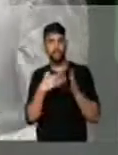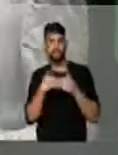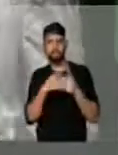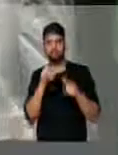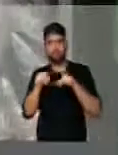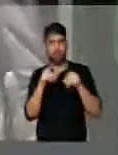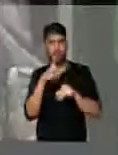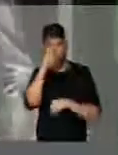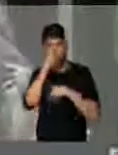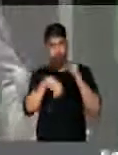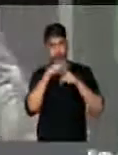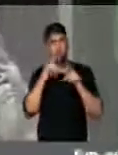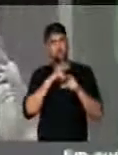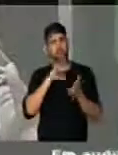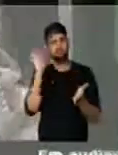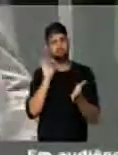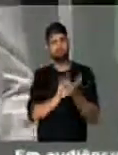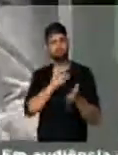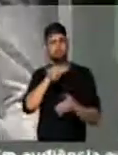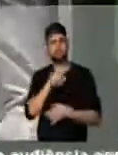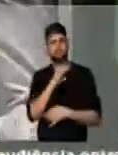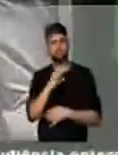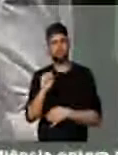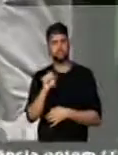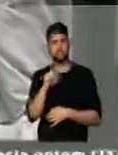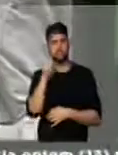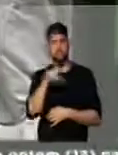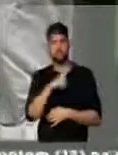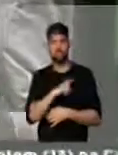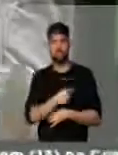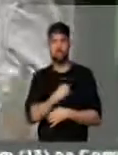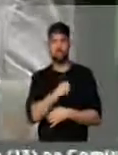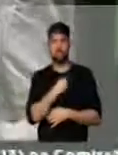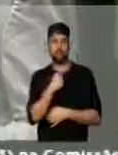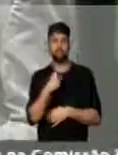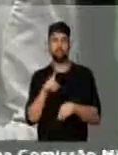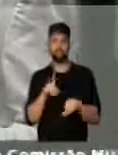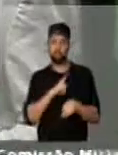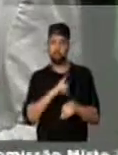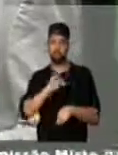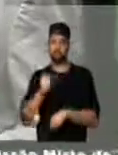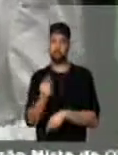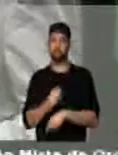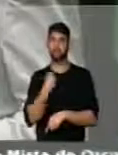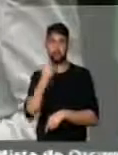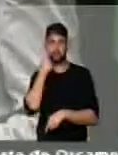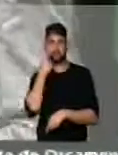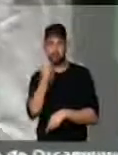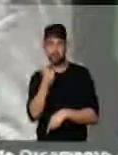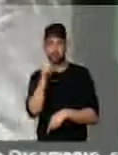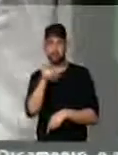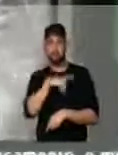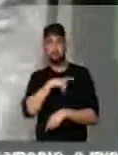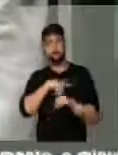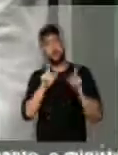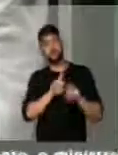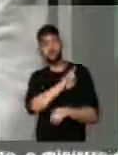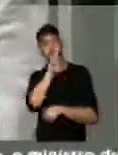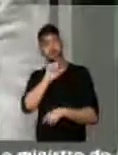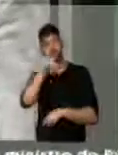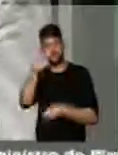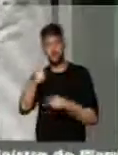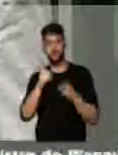O povo quer certeza, Júlio César. E lá, eu tive essa oportunidade. Mas, no dia seguinte,